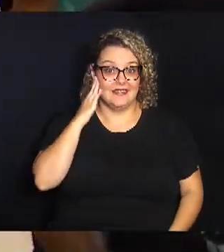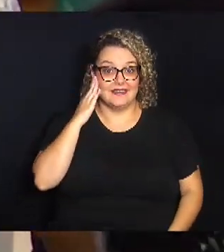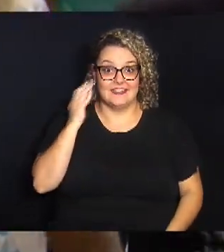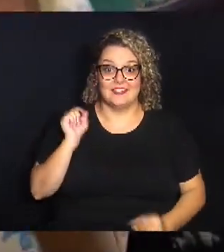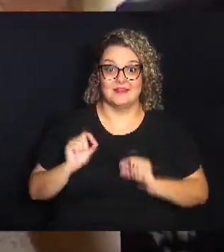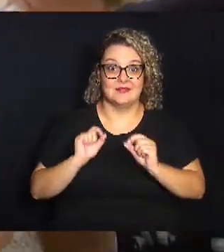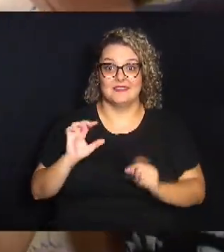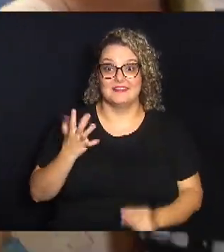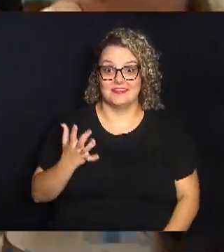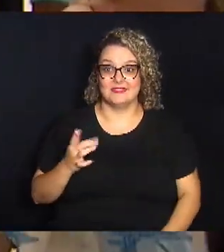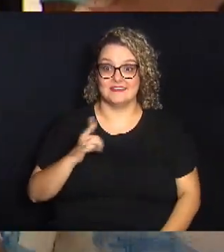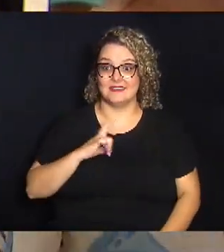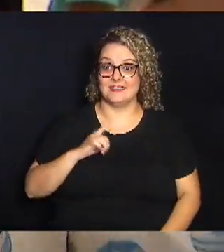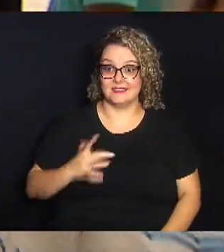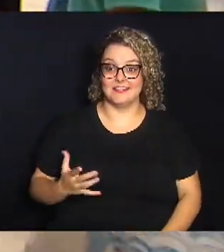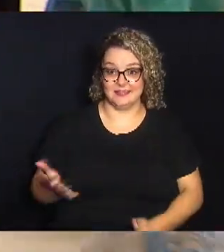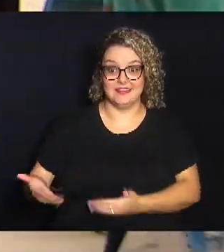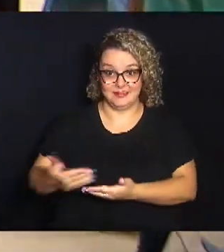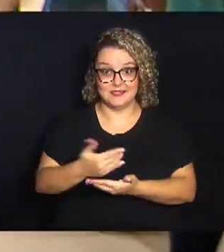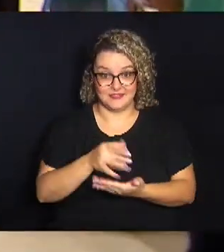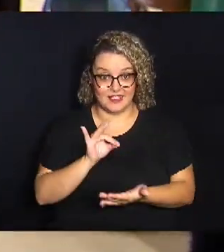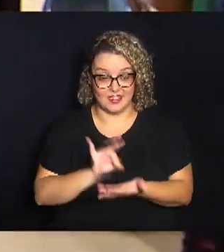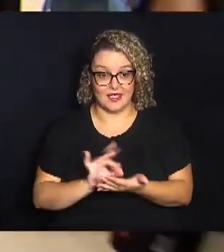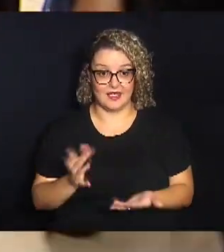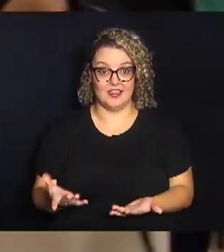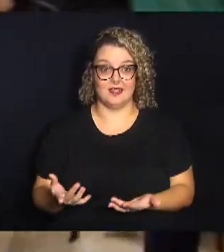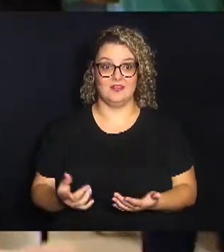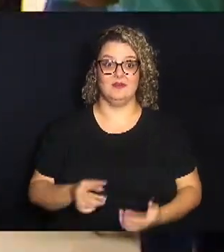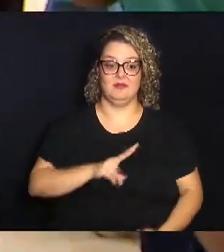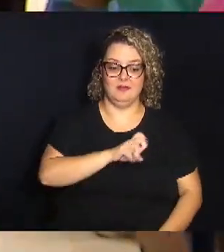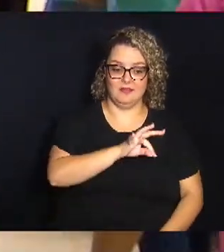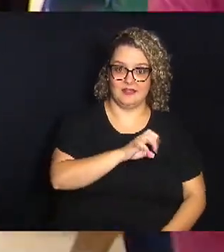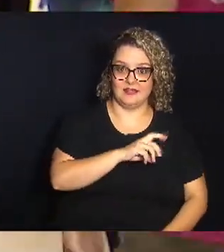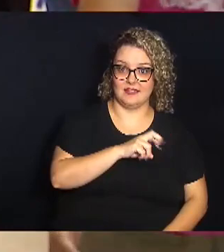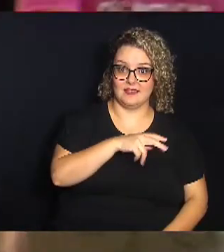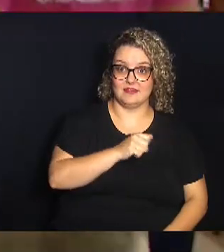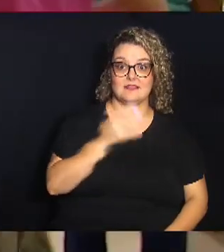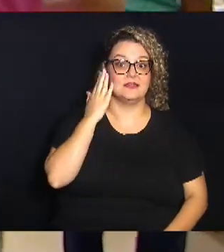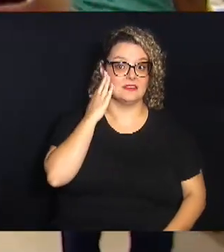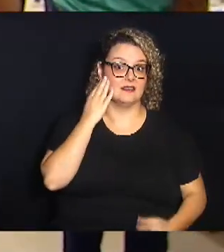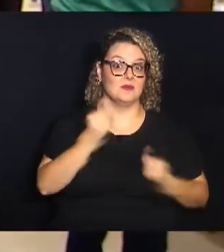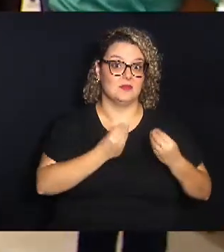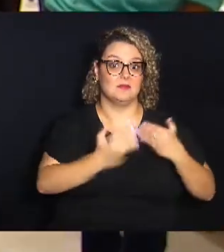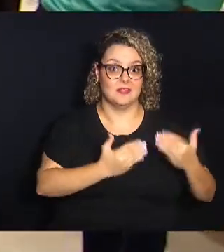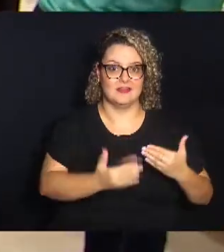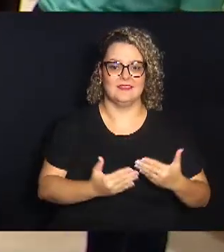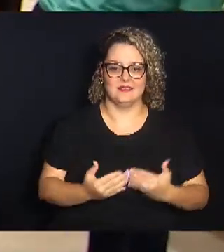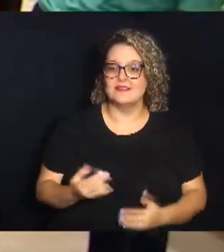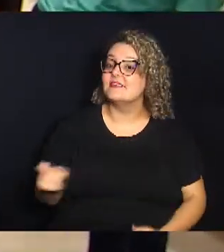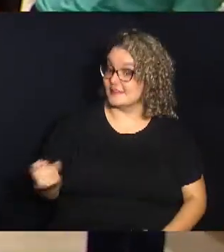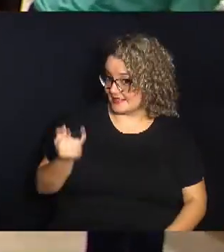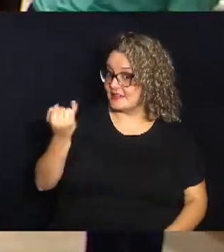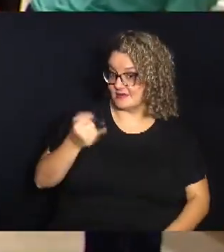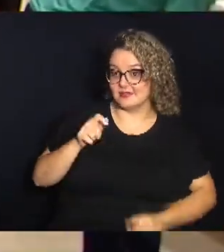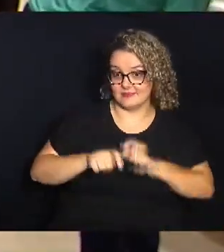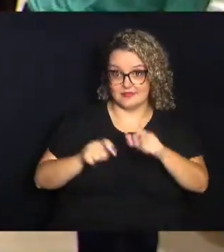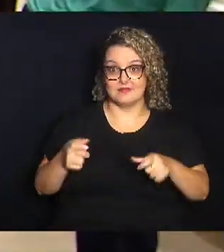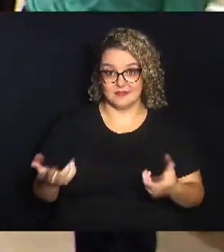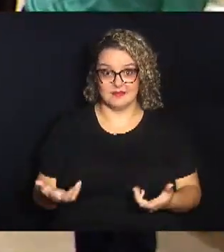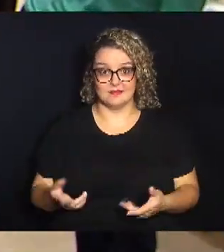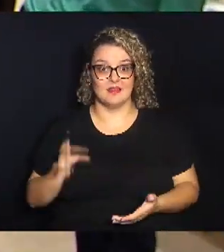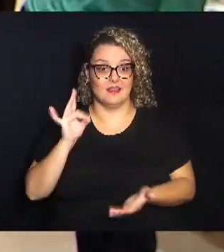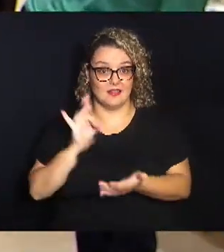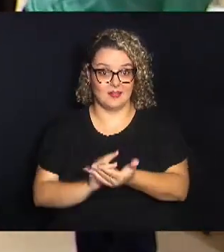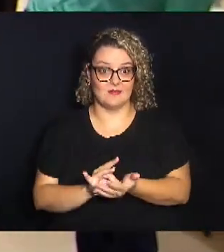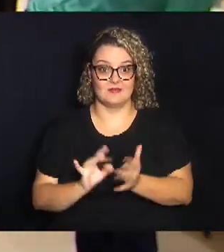então ter esse acolhimento mesmo para os veteranos que já sabem como funciona, é uma coisa essencial para as pessoas poderem realmente